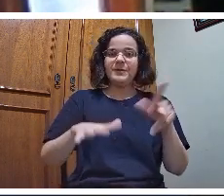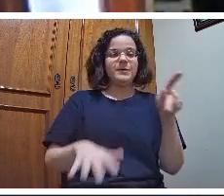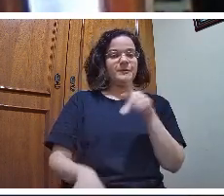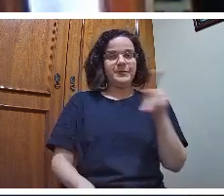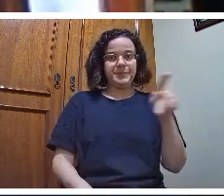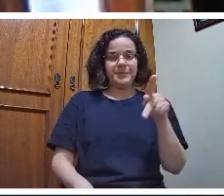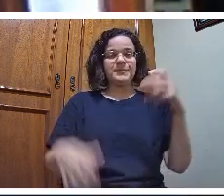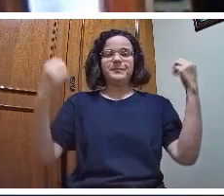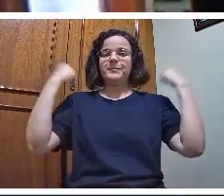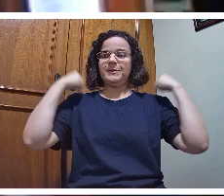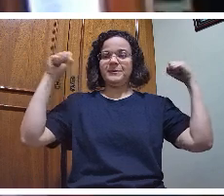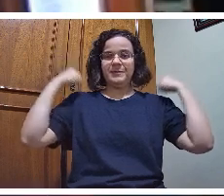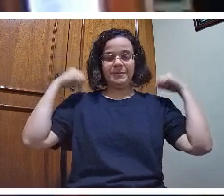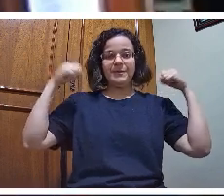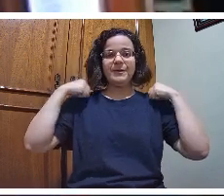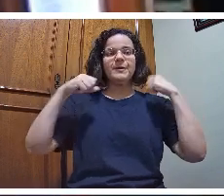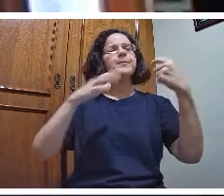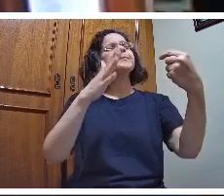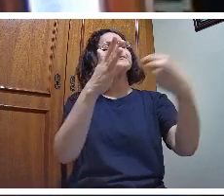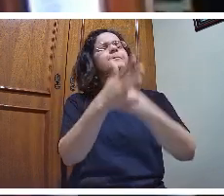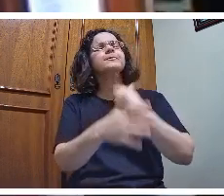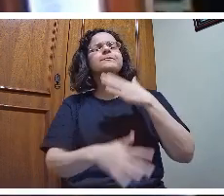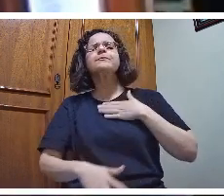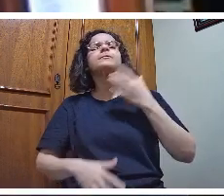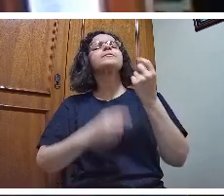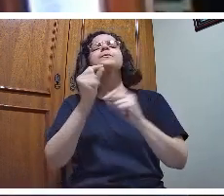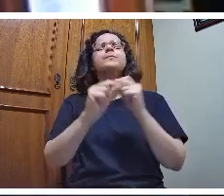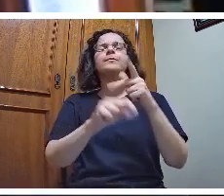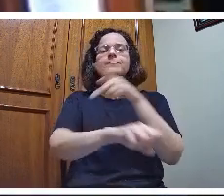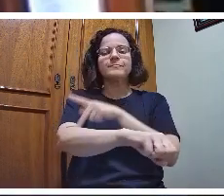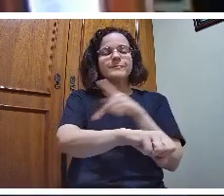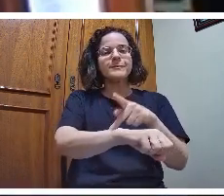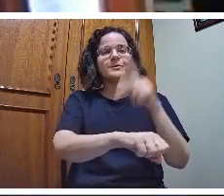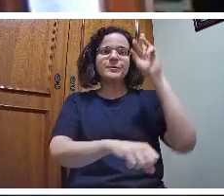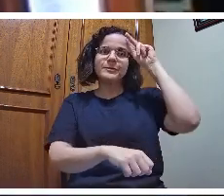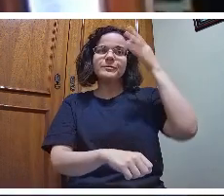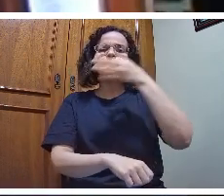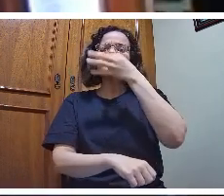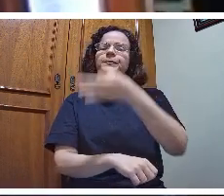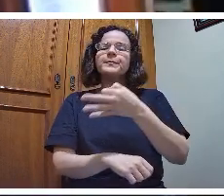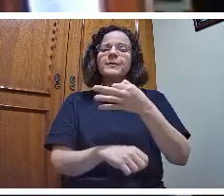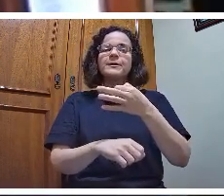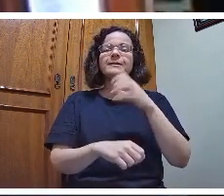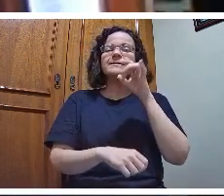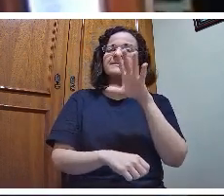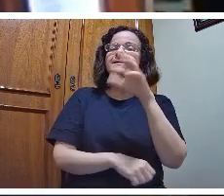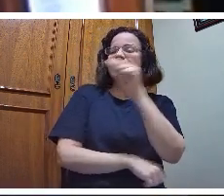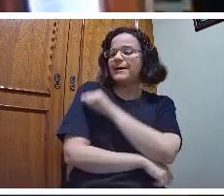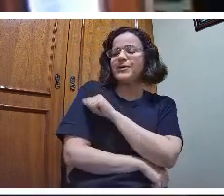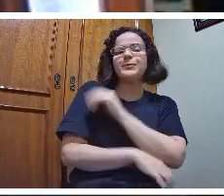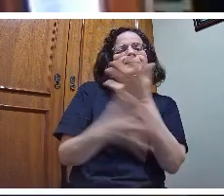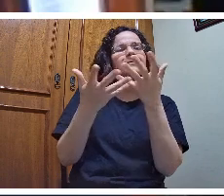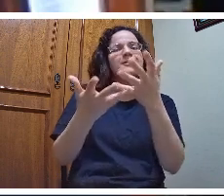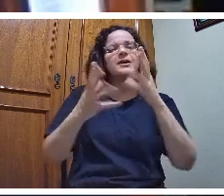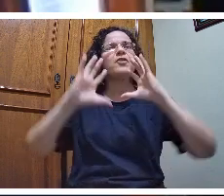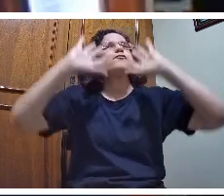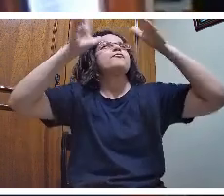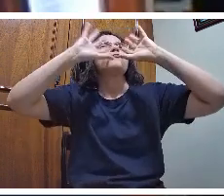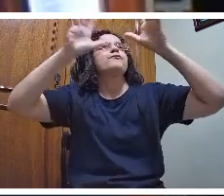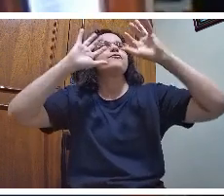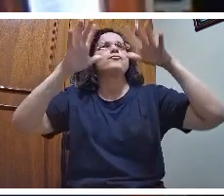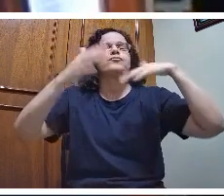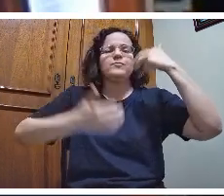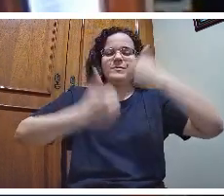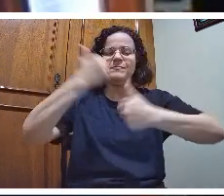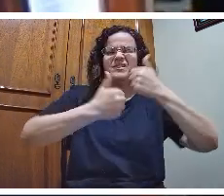professor, como é que eu vou trabalhar pedagogia histórico-crítica com alunos que só querem jogar bola, só querem jogar vôlei, não estão interessados com a